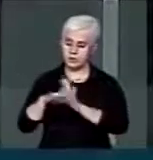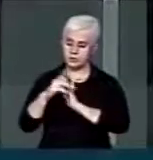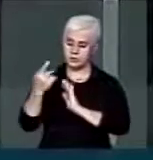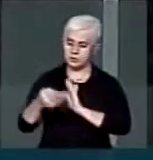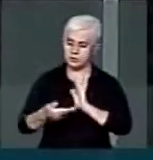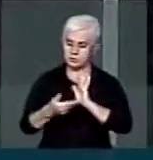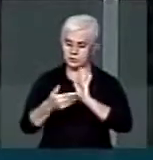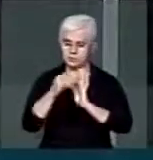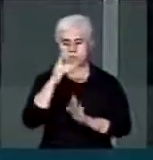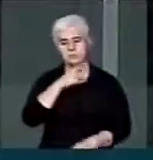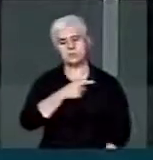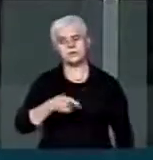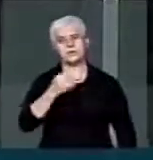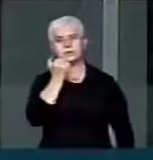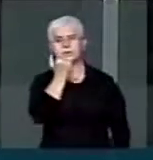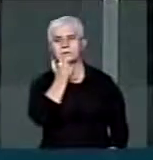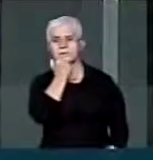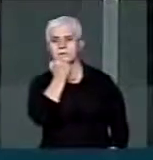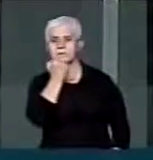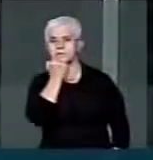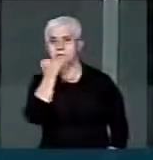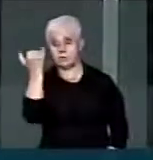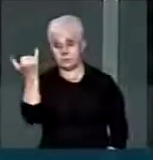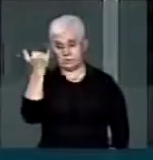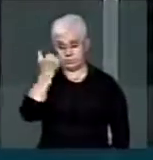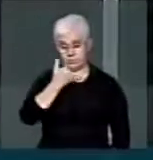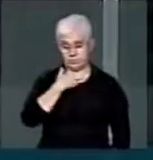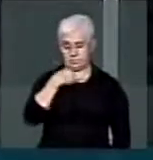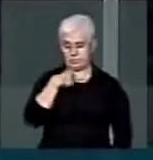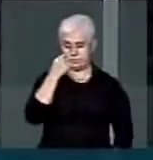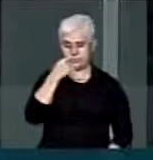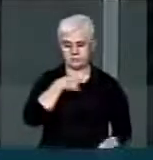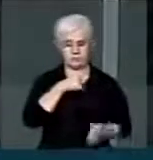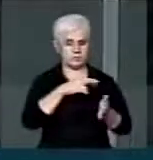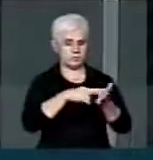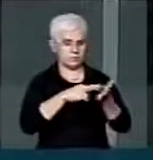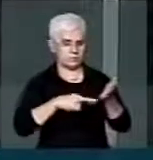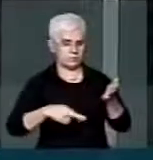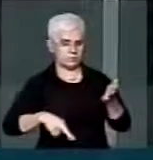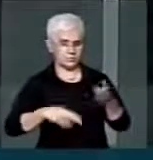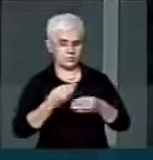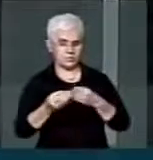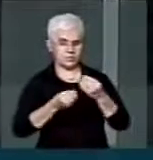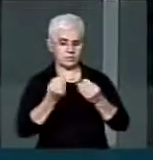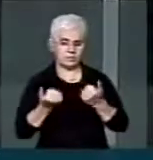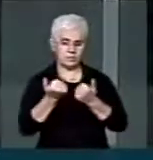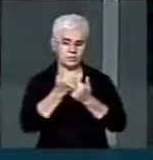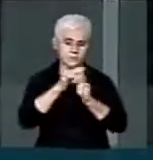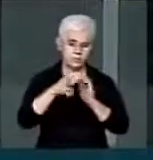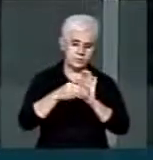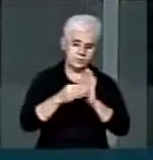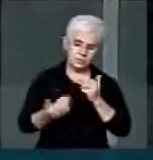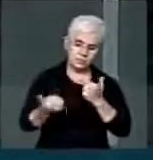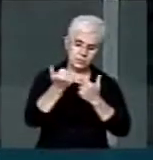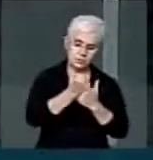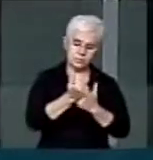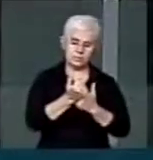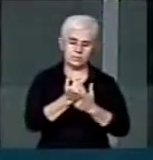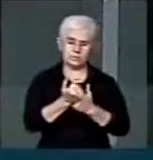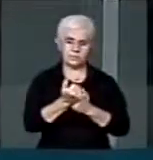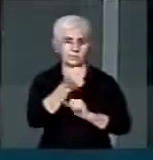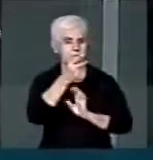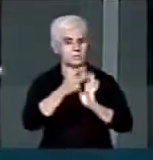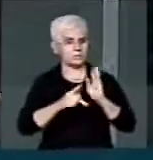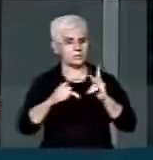Henrique Eduardo Alves me incumbiu de relatar, em forma de substitutivo, o projeto